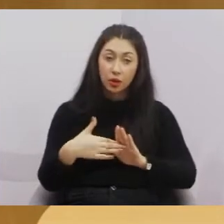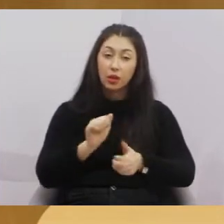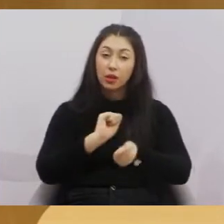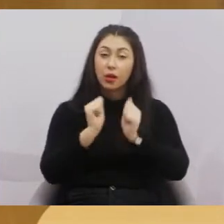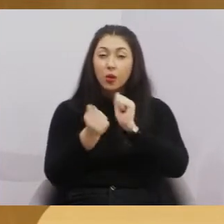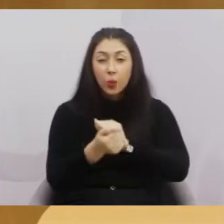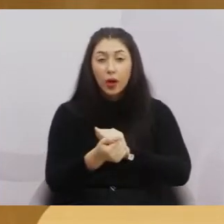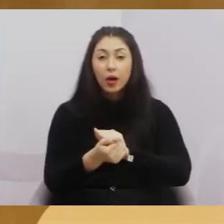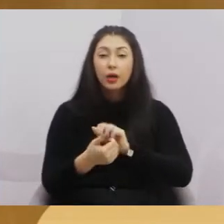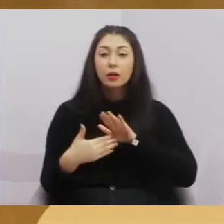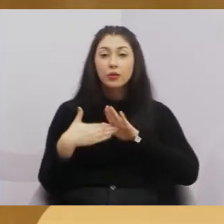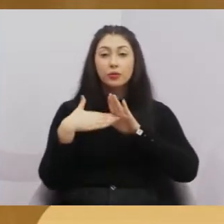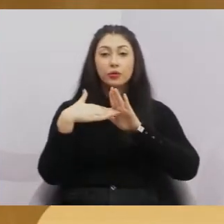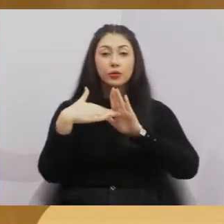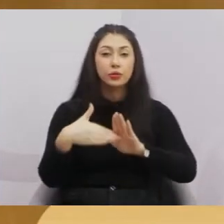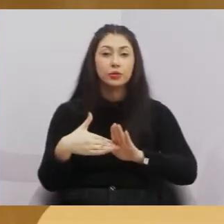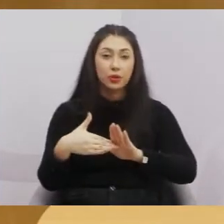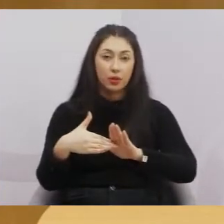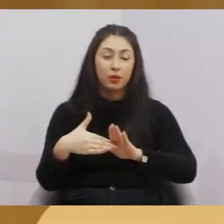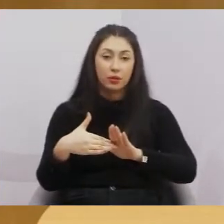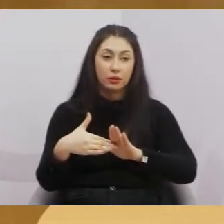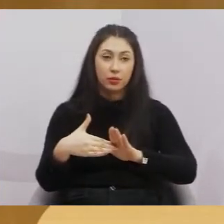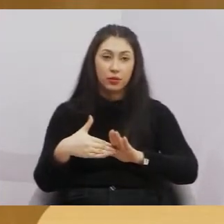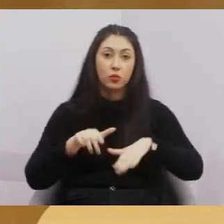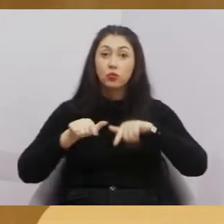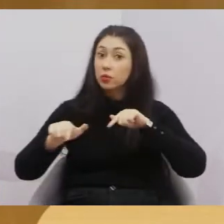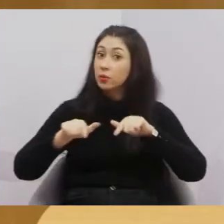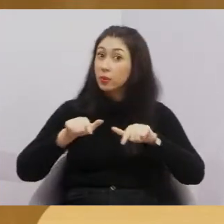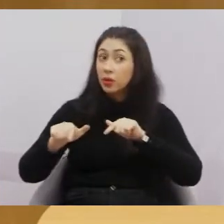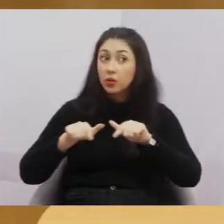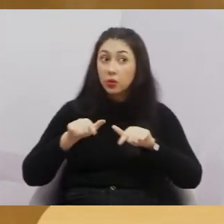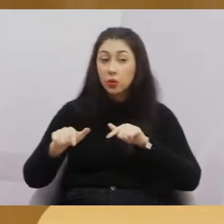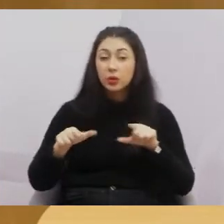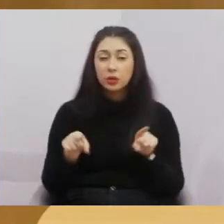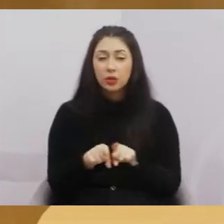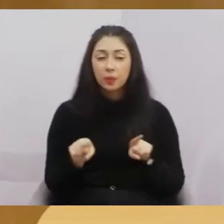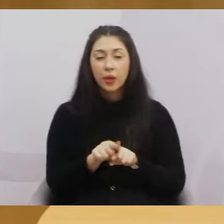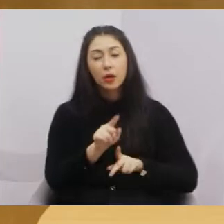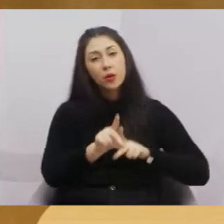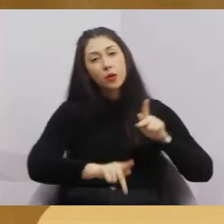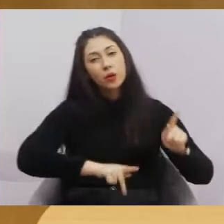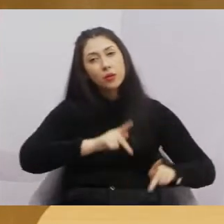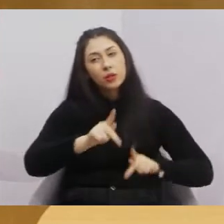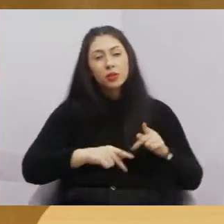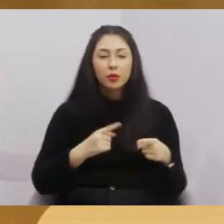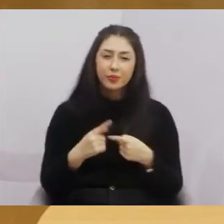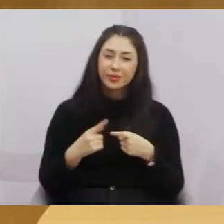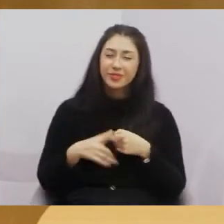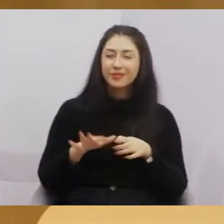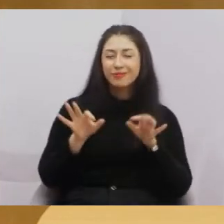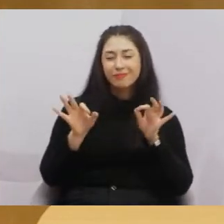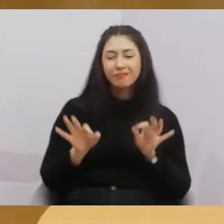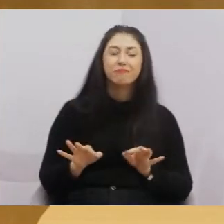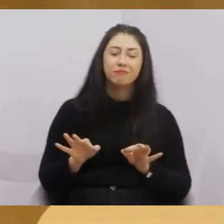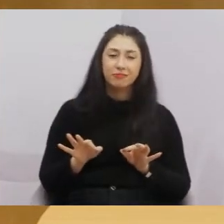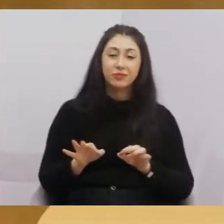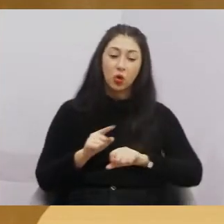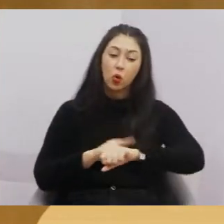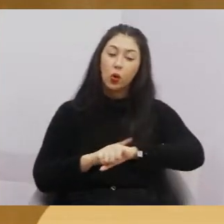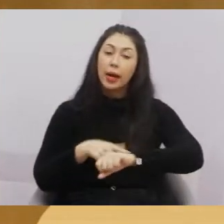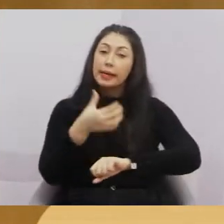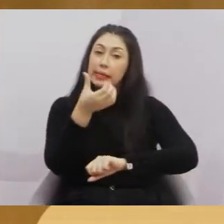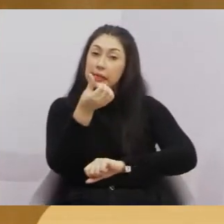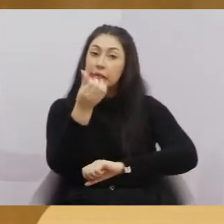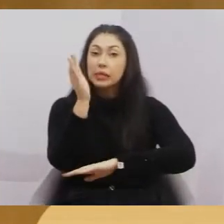para atender mais uma vez os trabalhadores dessa casa, para atender a população, porque eu tenho certeza que às 18